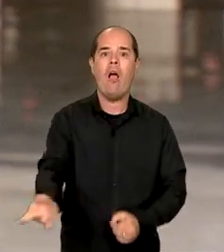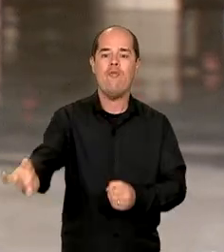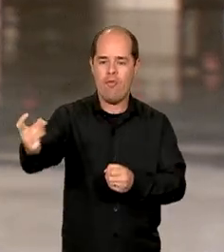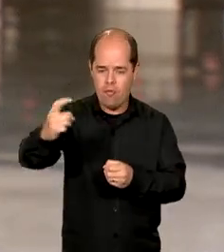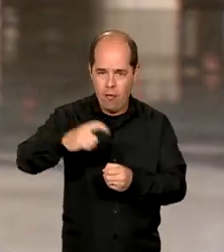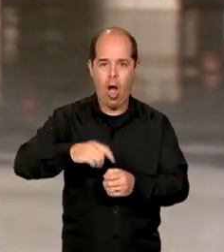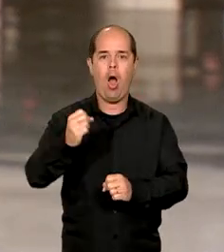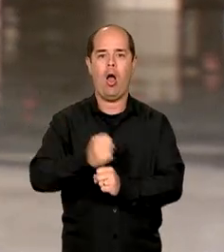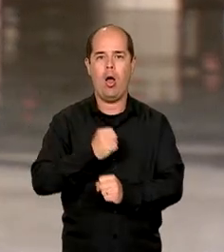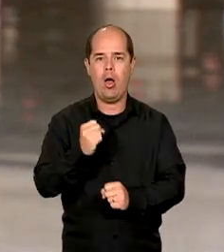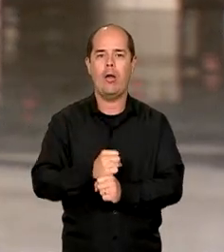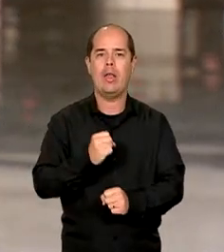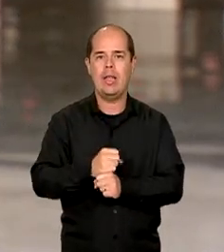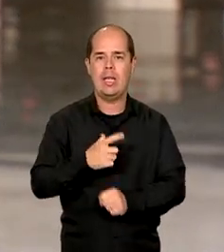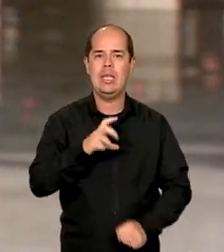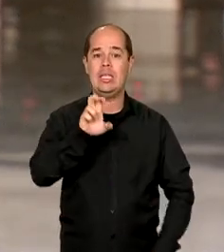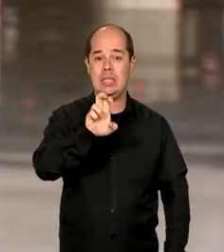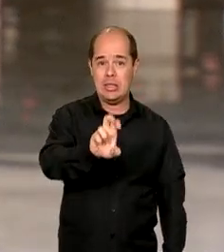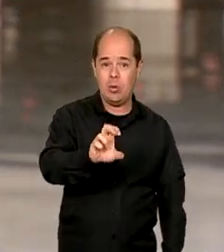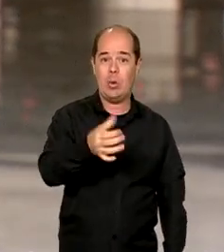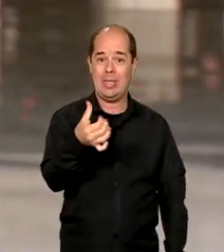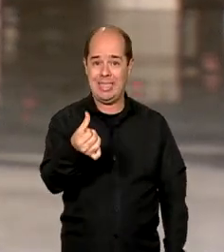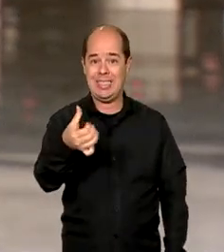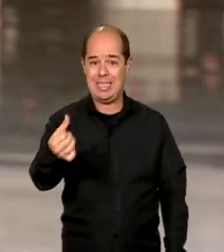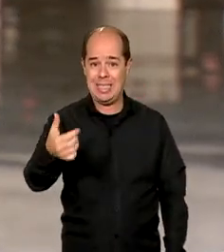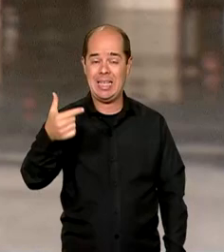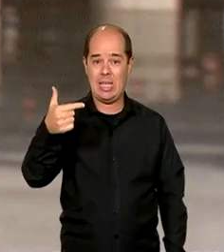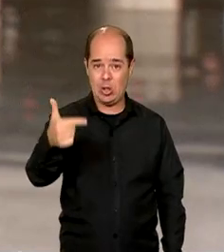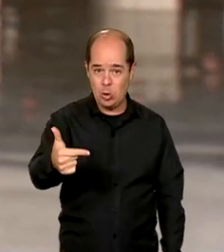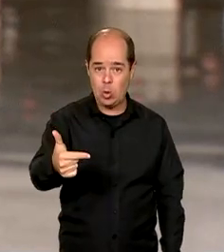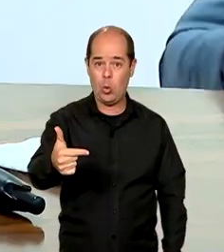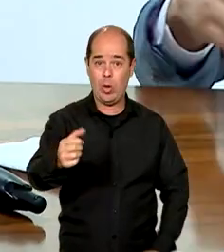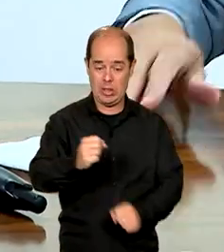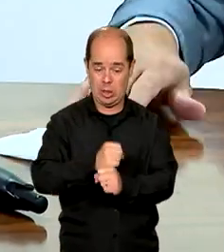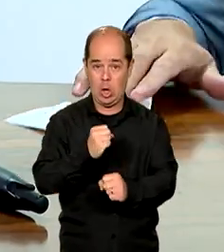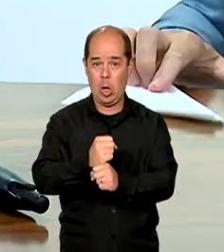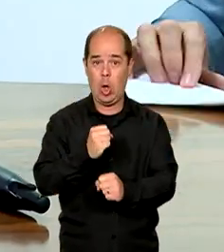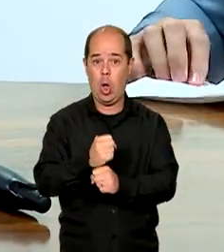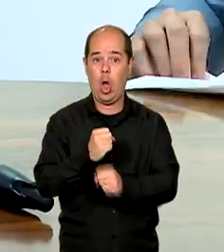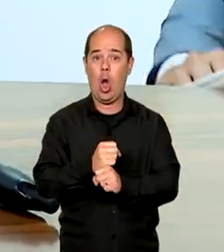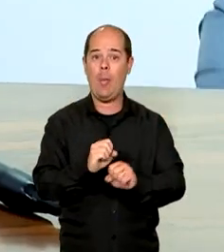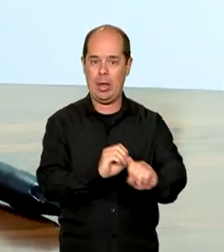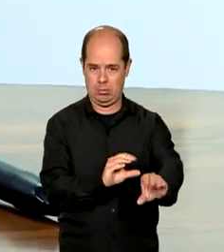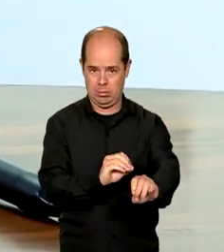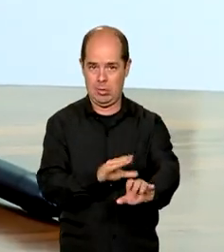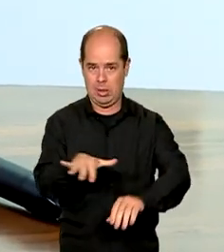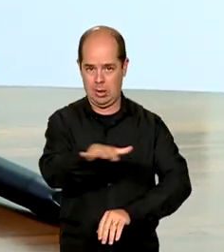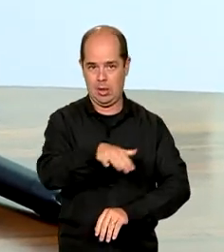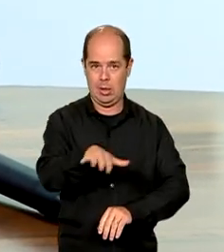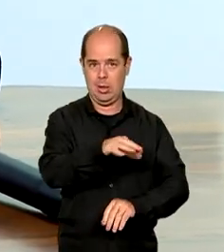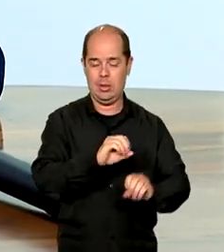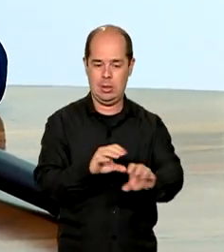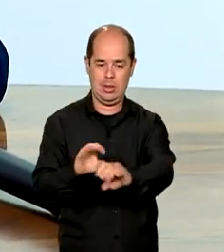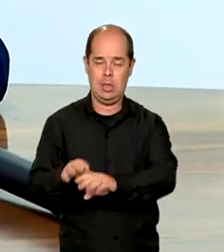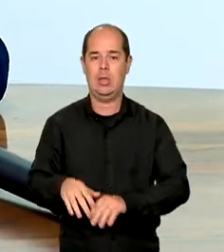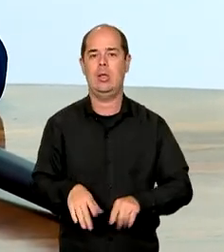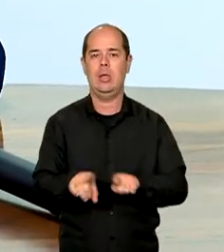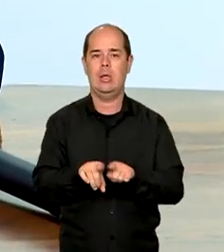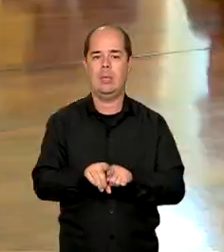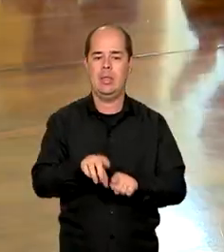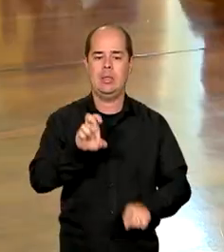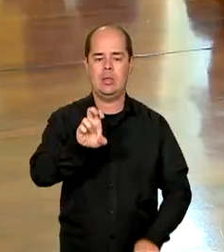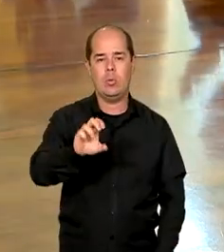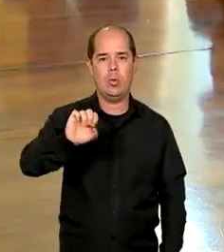retomada de 5.662 obras na educação e 5.489 na saúde.